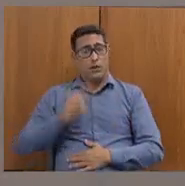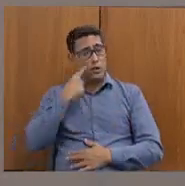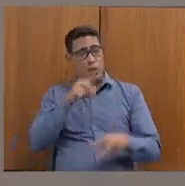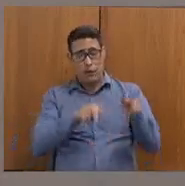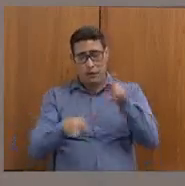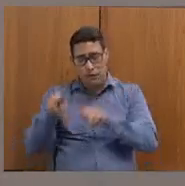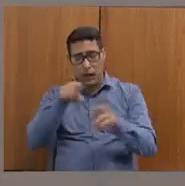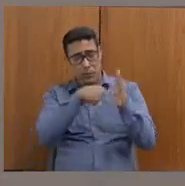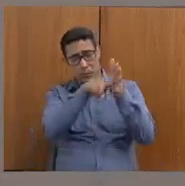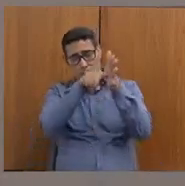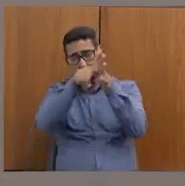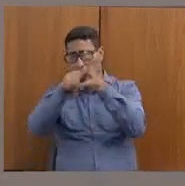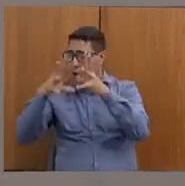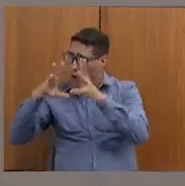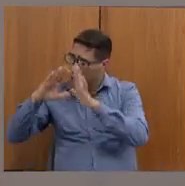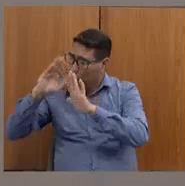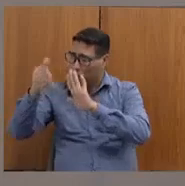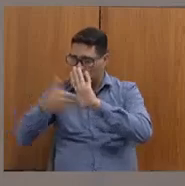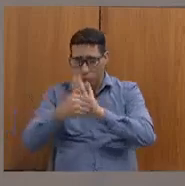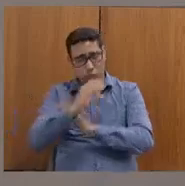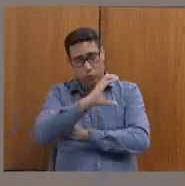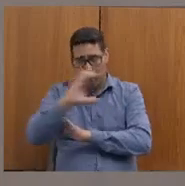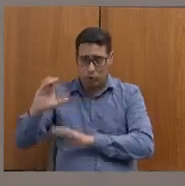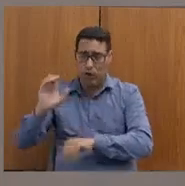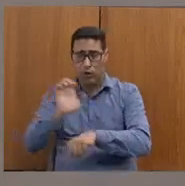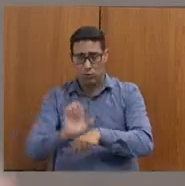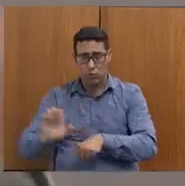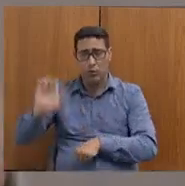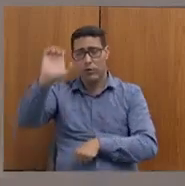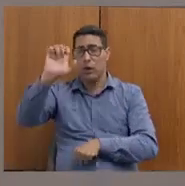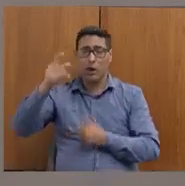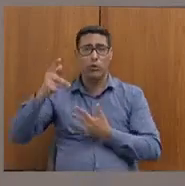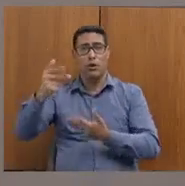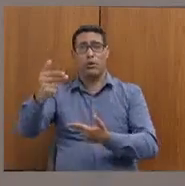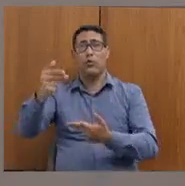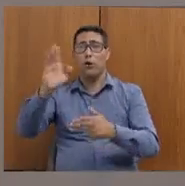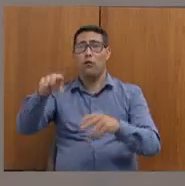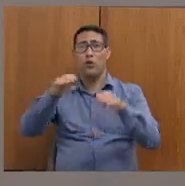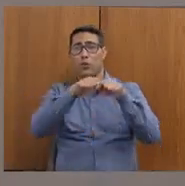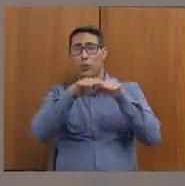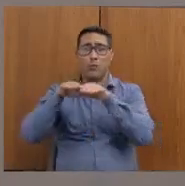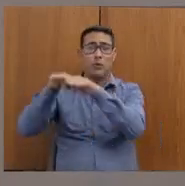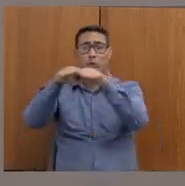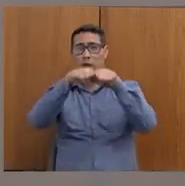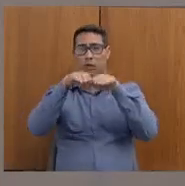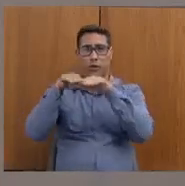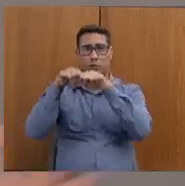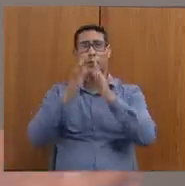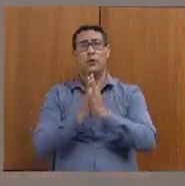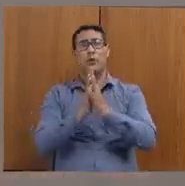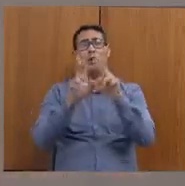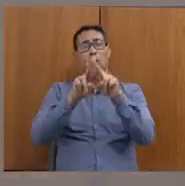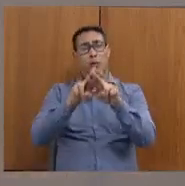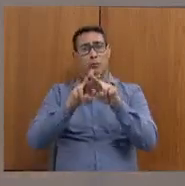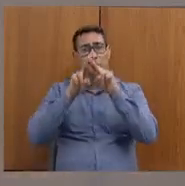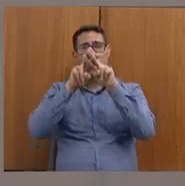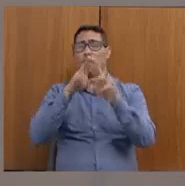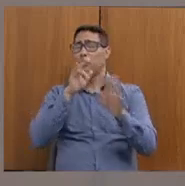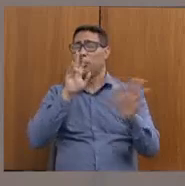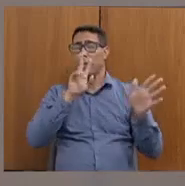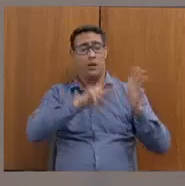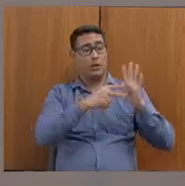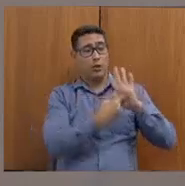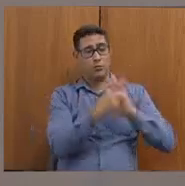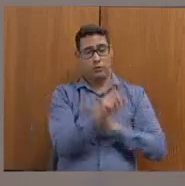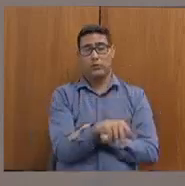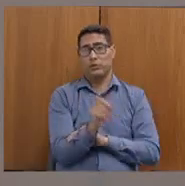isso, todos os outros conselhos do Estado também estão na mesma questão. Foi uma padronização. Então, isso não significa essa